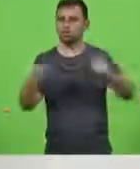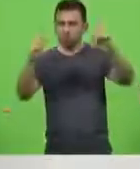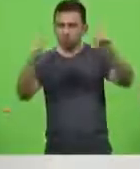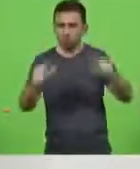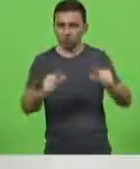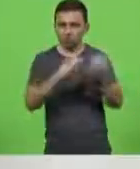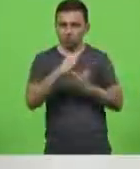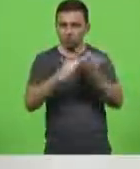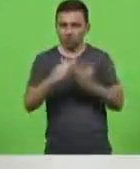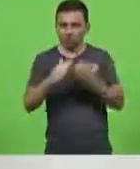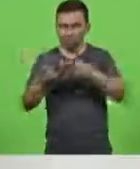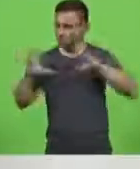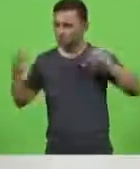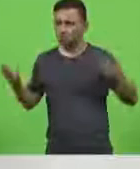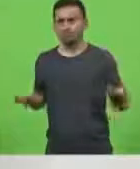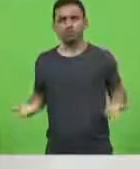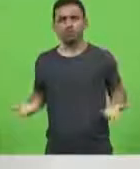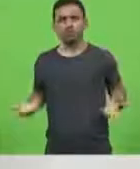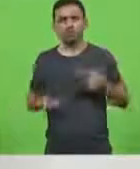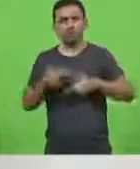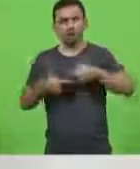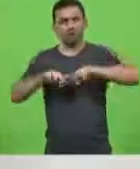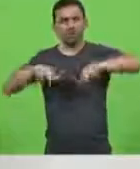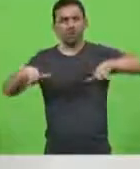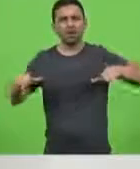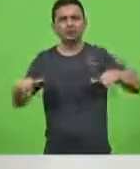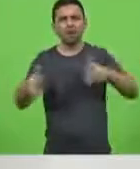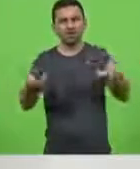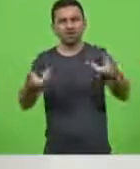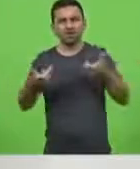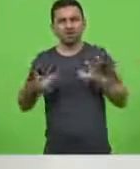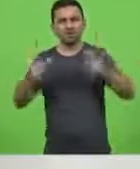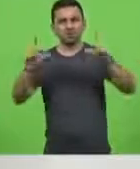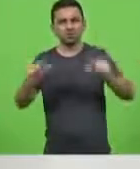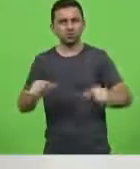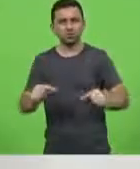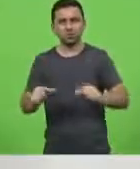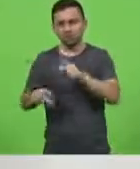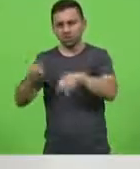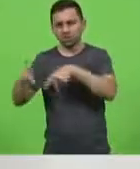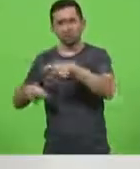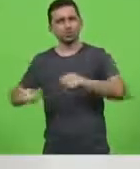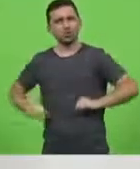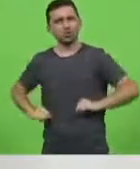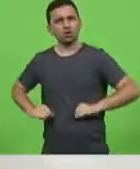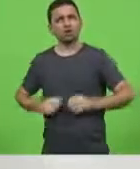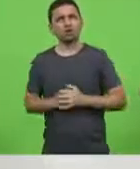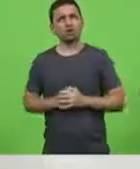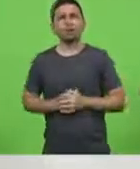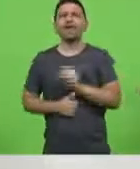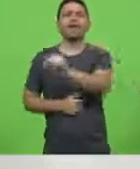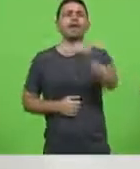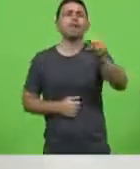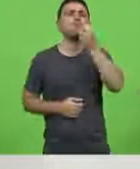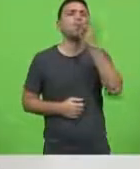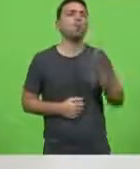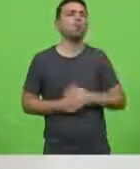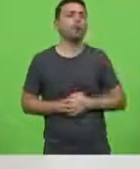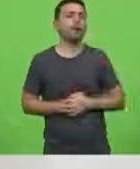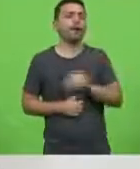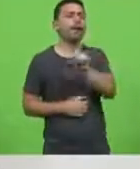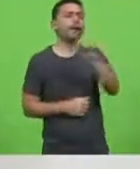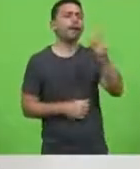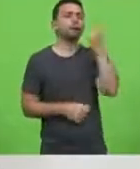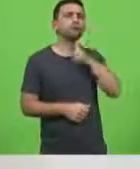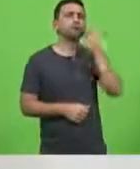concorrendo e diminuindo o número de serviço e a qualidade para os catarinenses isso serve a quem quem está ganhando